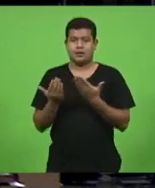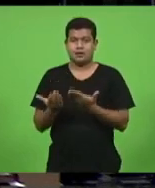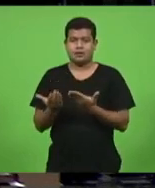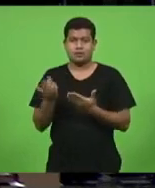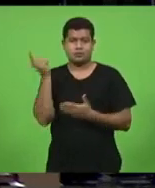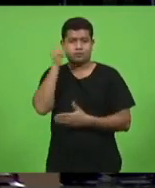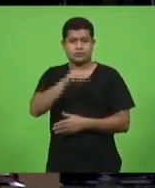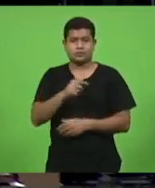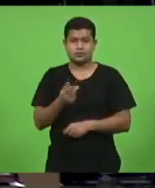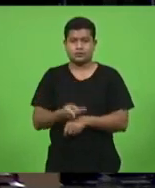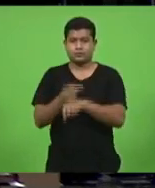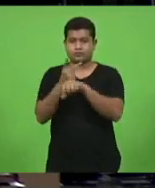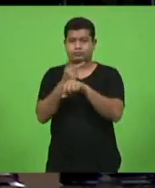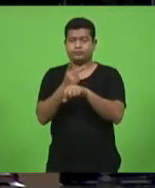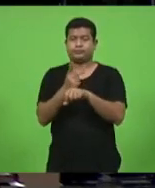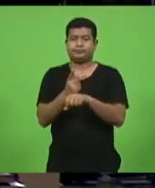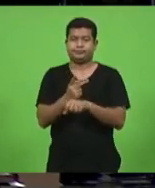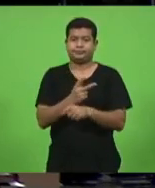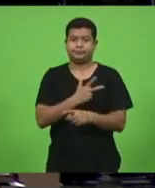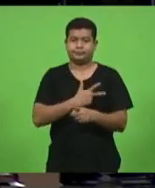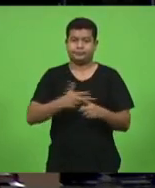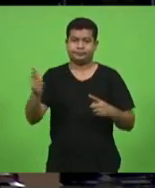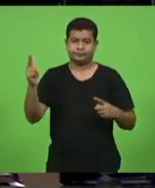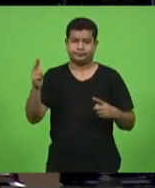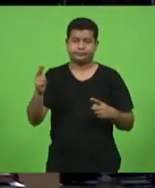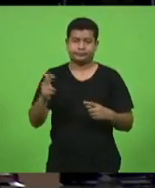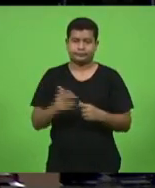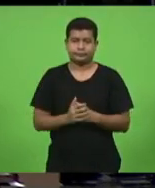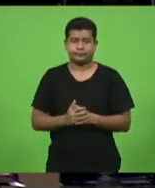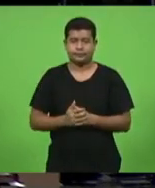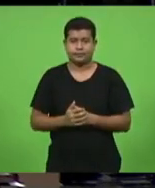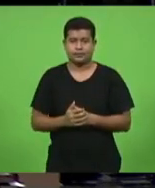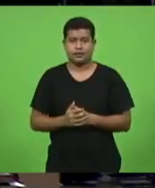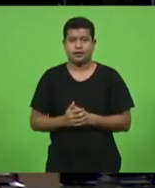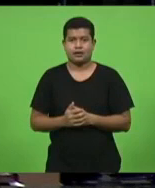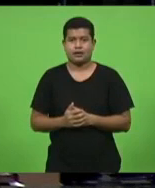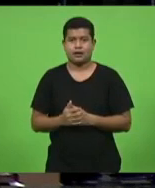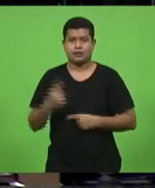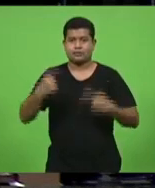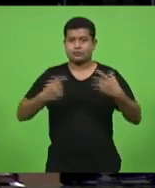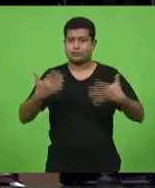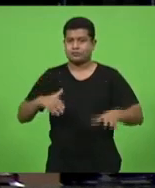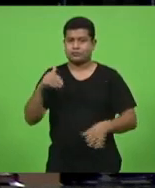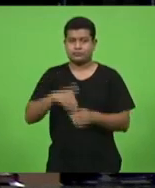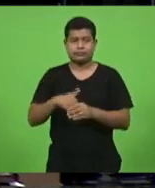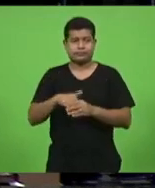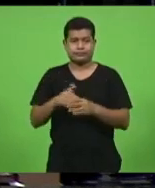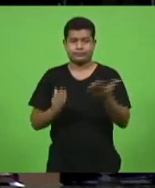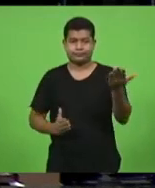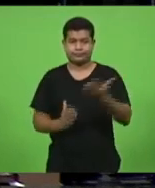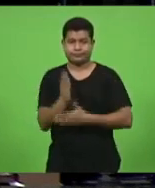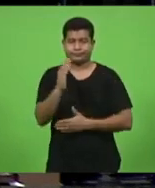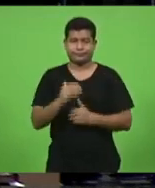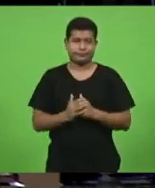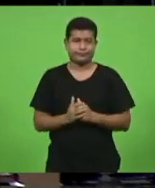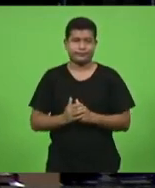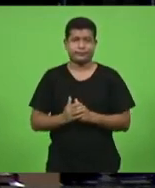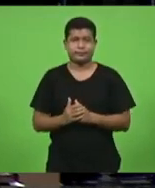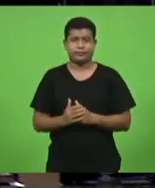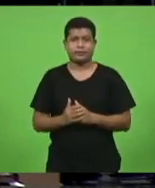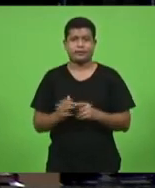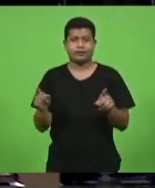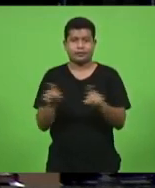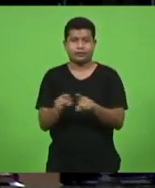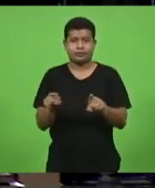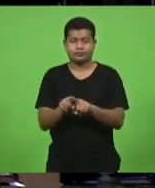edição do prêmio Great Place to Work em discussão não havendo em votação está aprovado da mesma forma